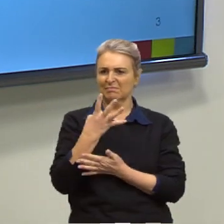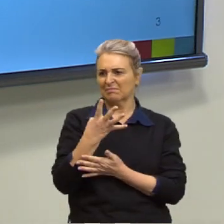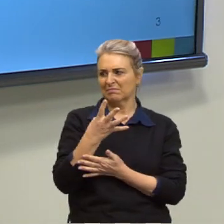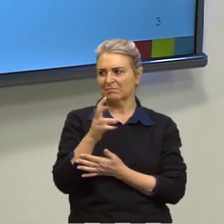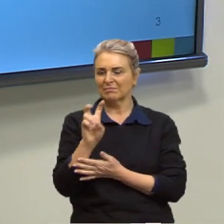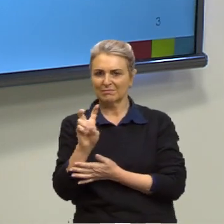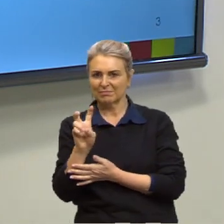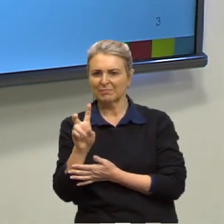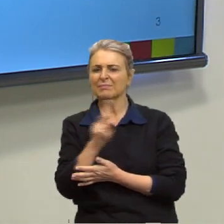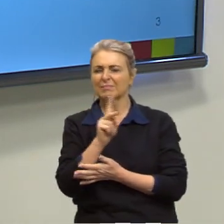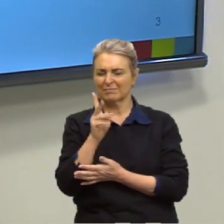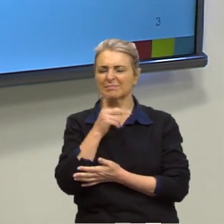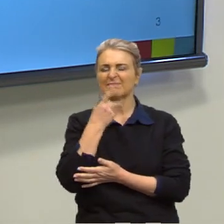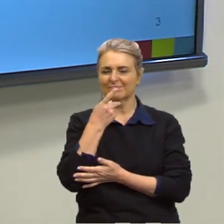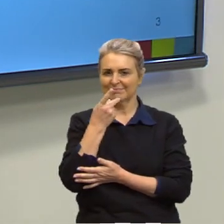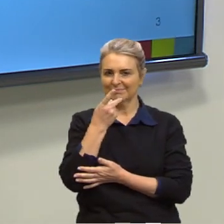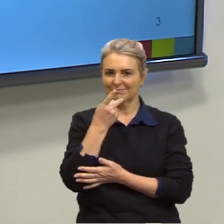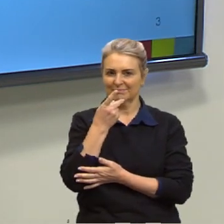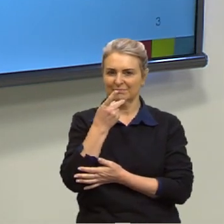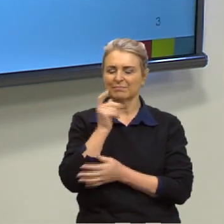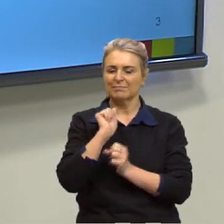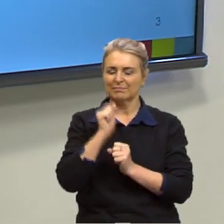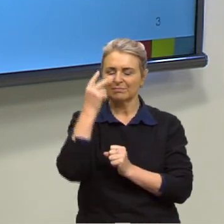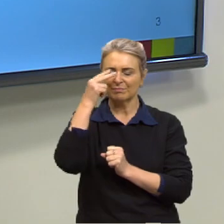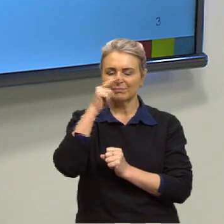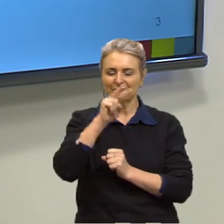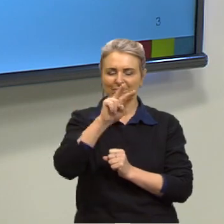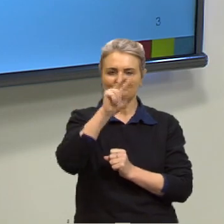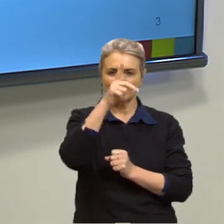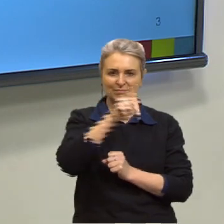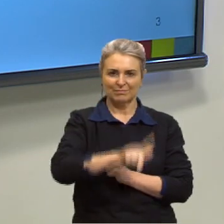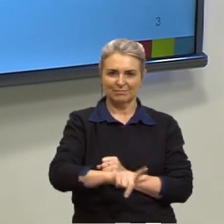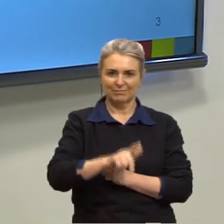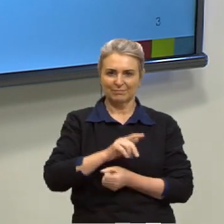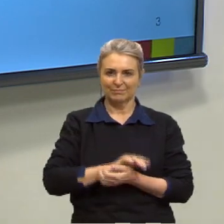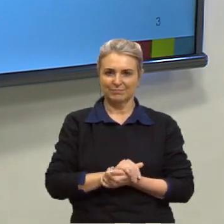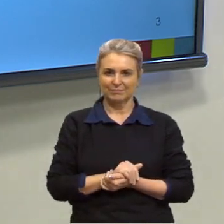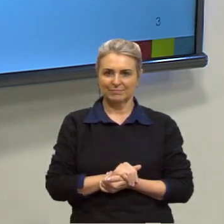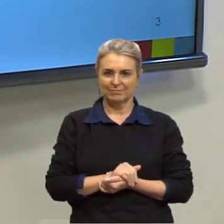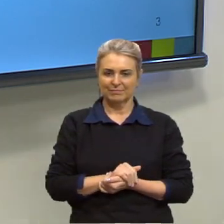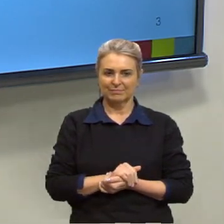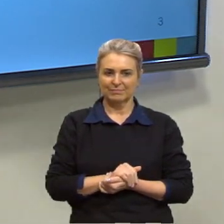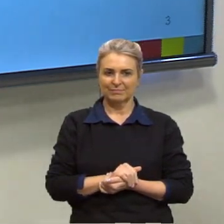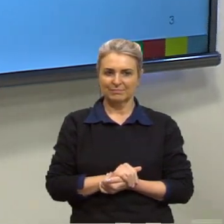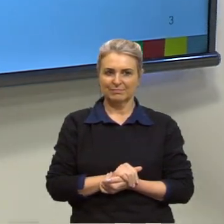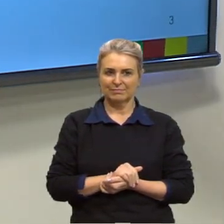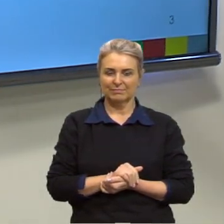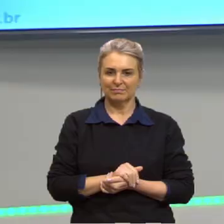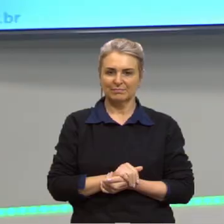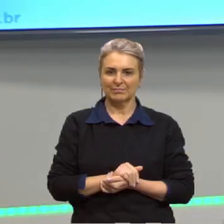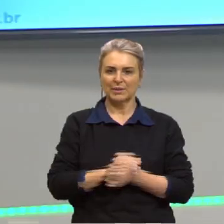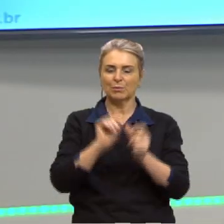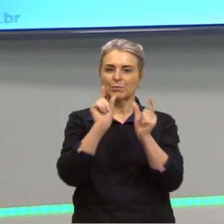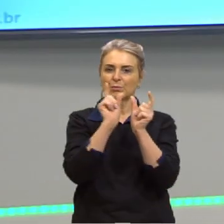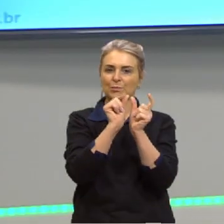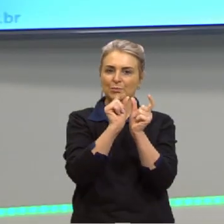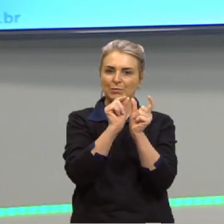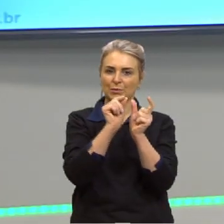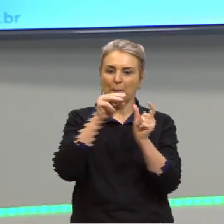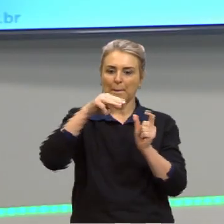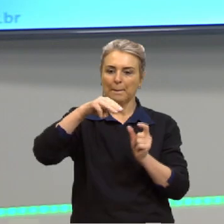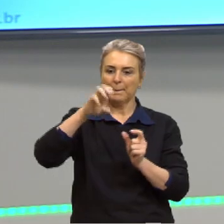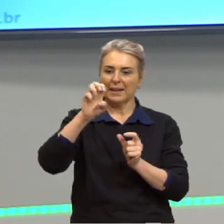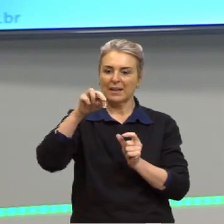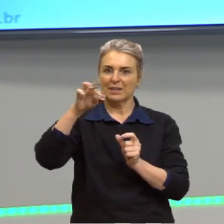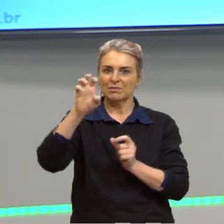5, eu não me recordo bem, mas vocês podem retomar para ter esse conteúdo, tá? Então, esse sufixo mente, ele